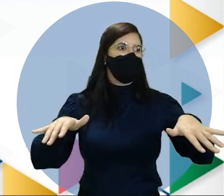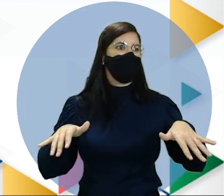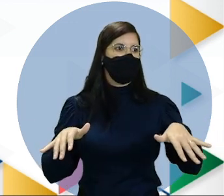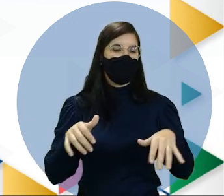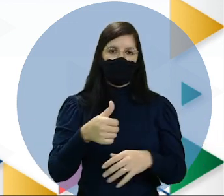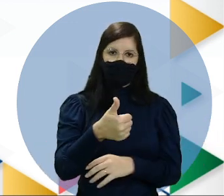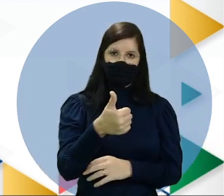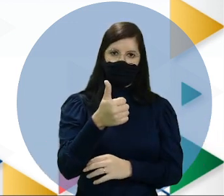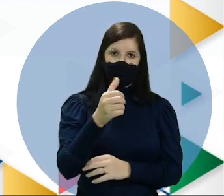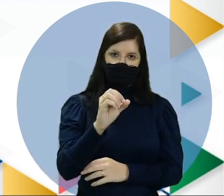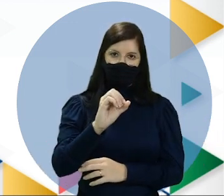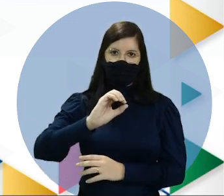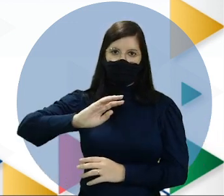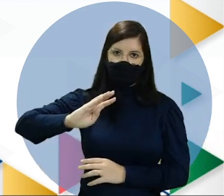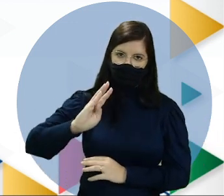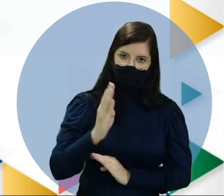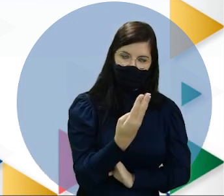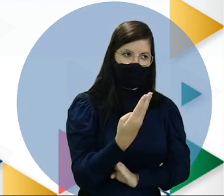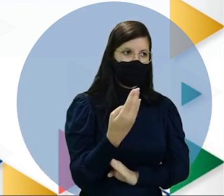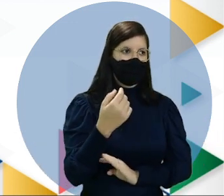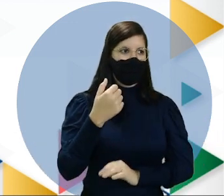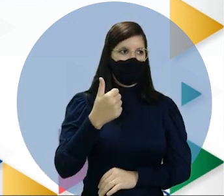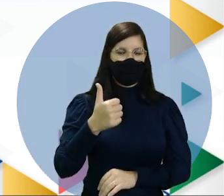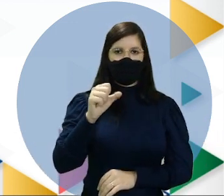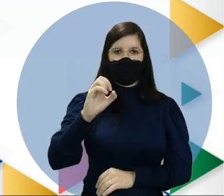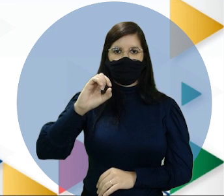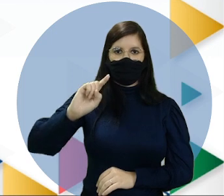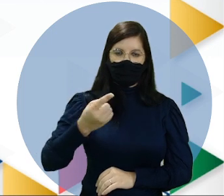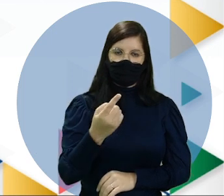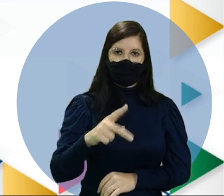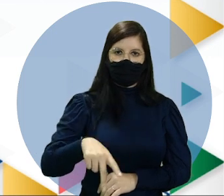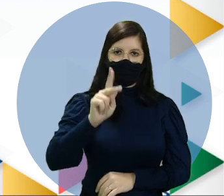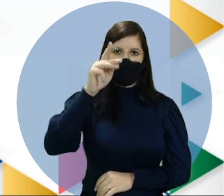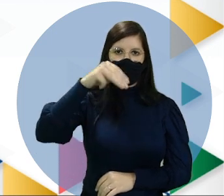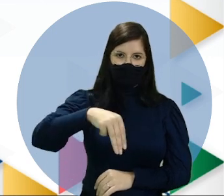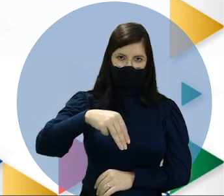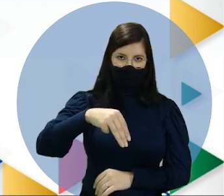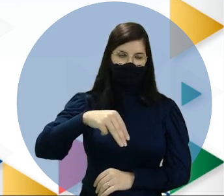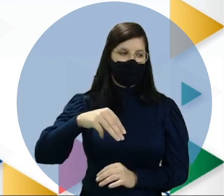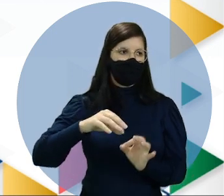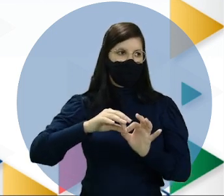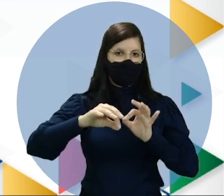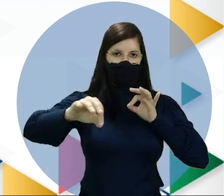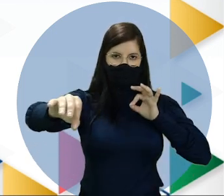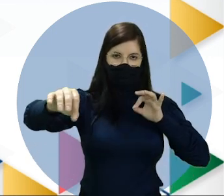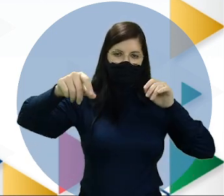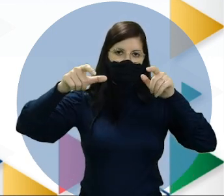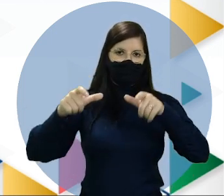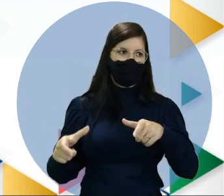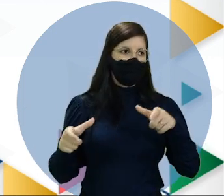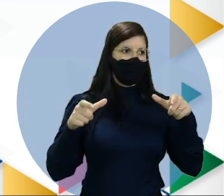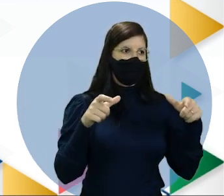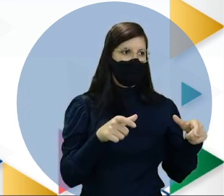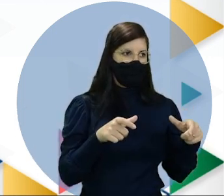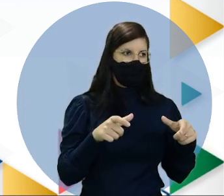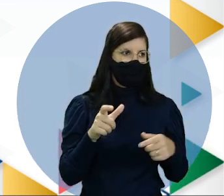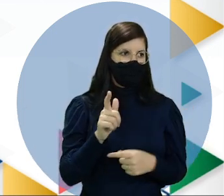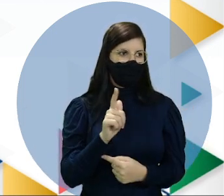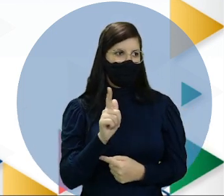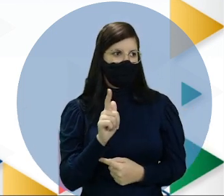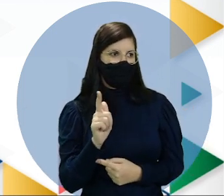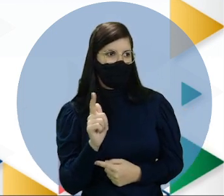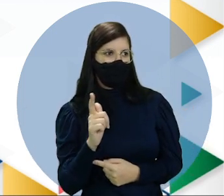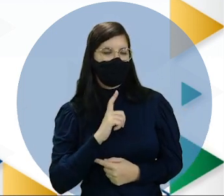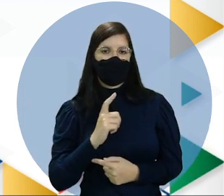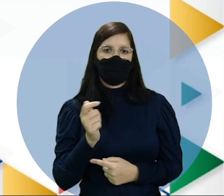10 milhões 180 mil quilômetros quadrados. Sua localização geográfica